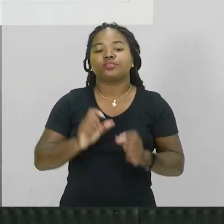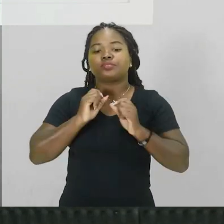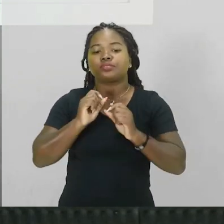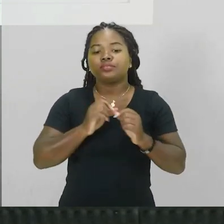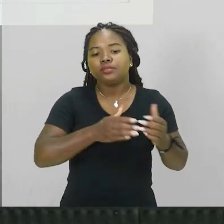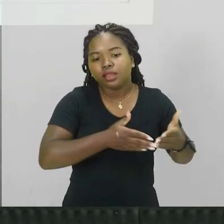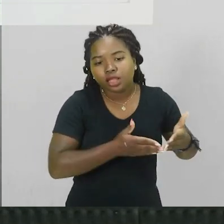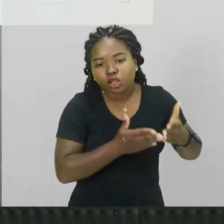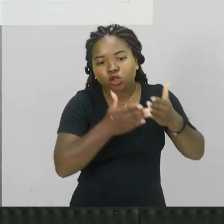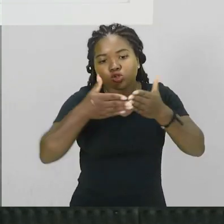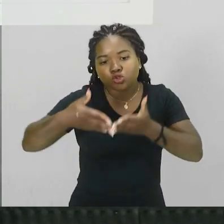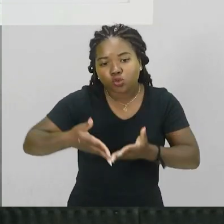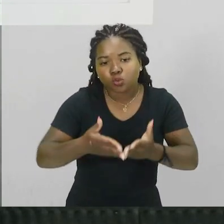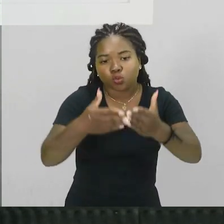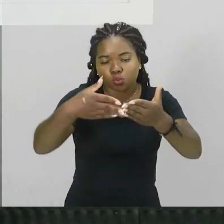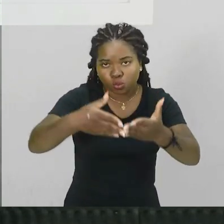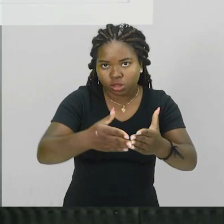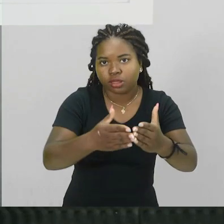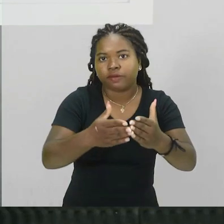um navio